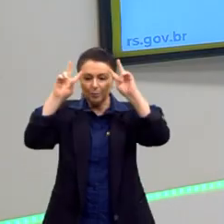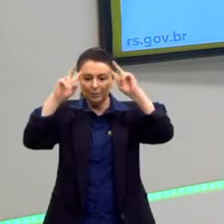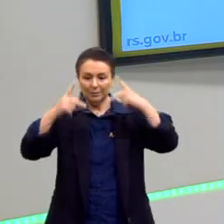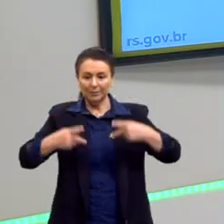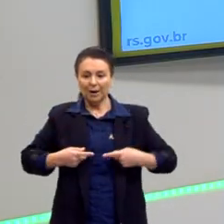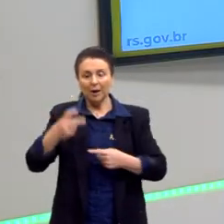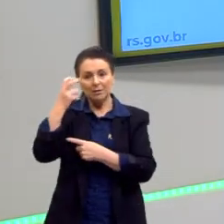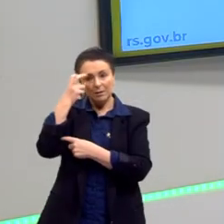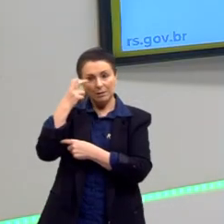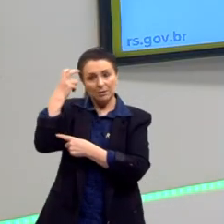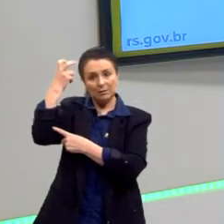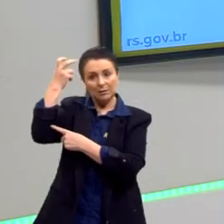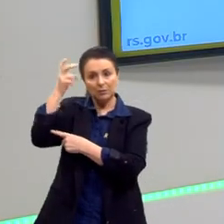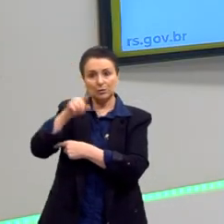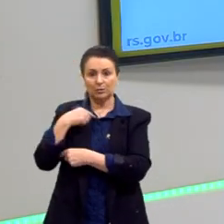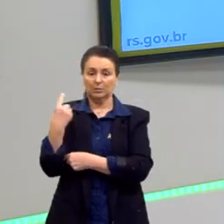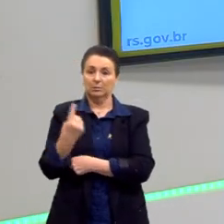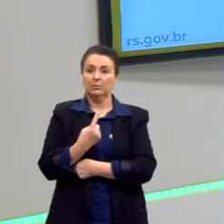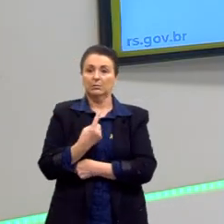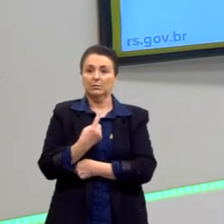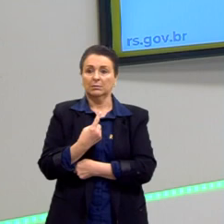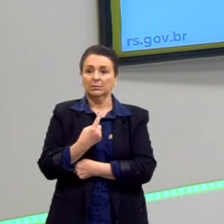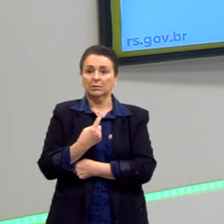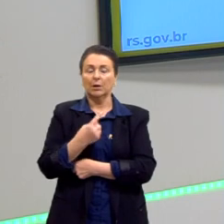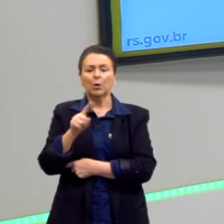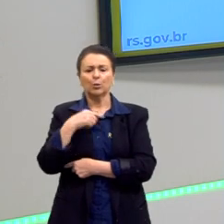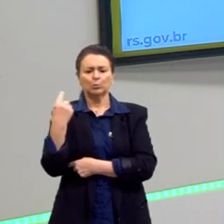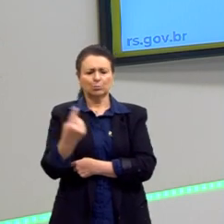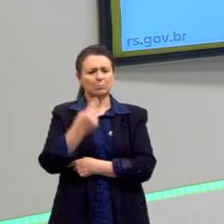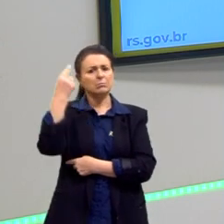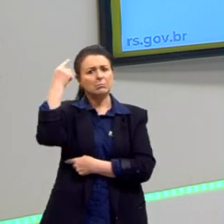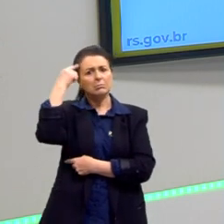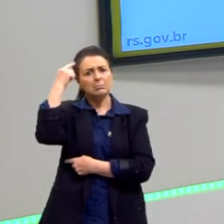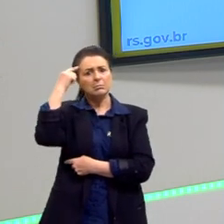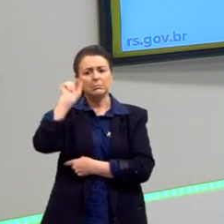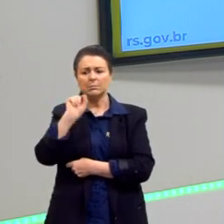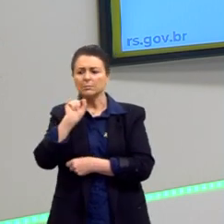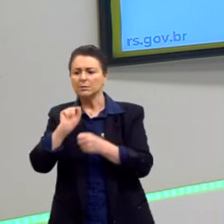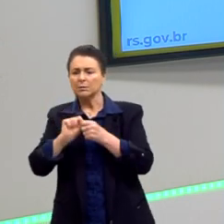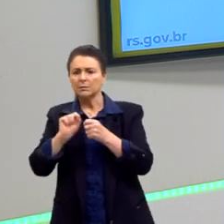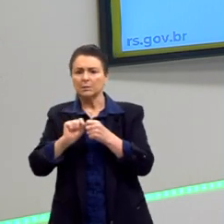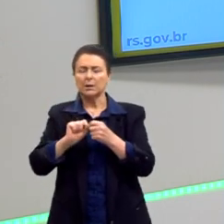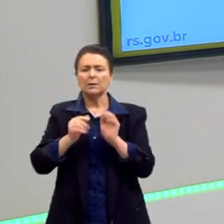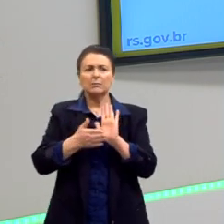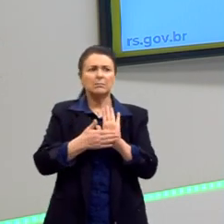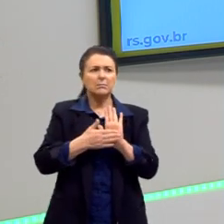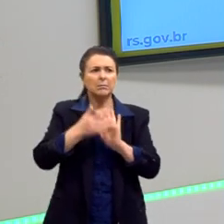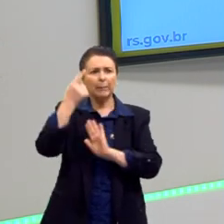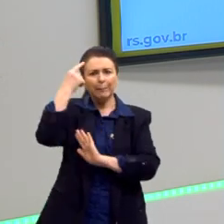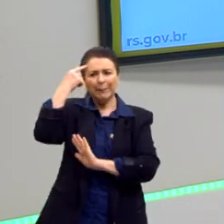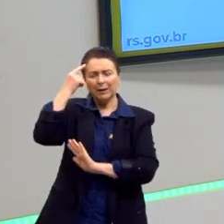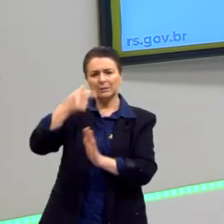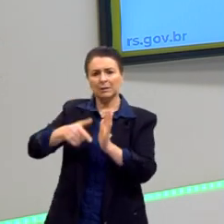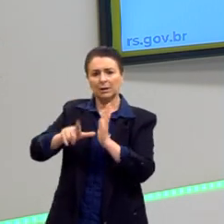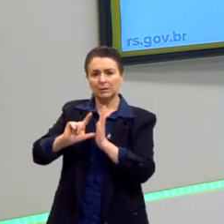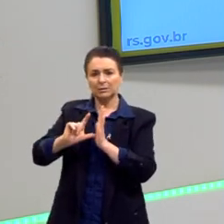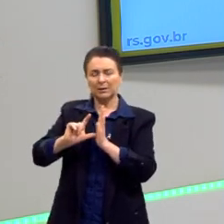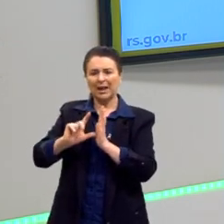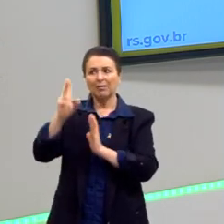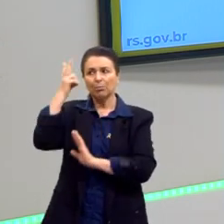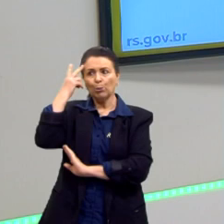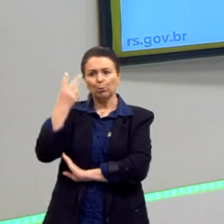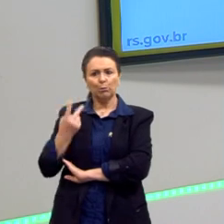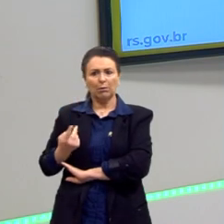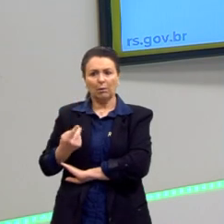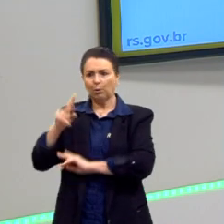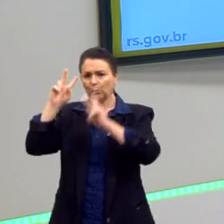intelectualidade. Ele sempre fala que nós sempre pensamos o que vamos fazer. Então, é algo muito ligado à nossa natureza. Nós vamos